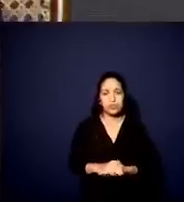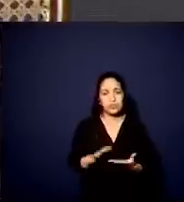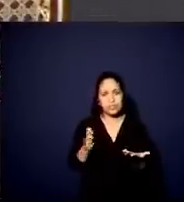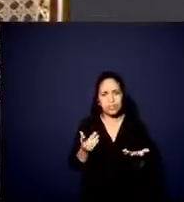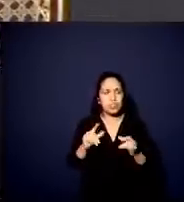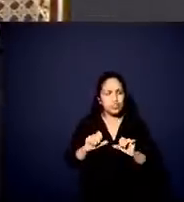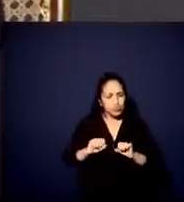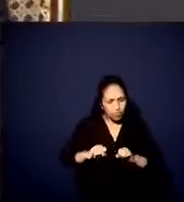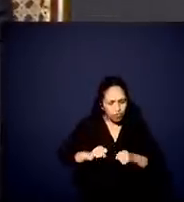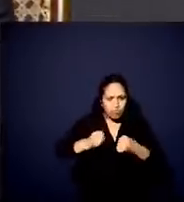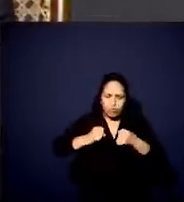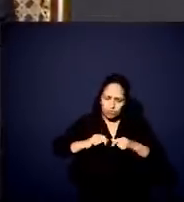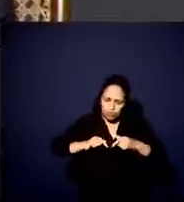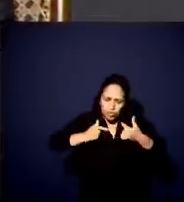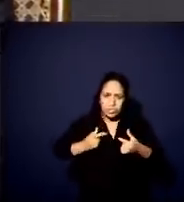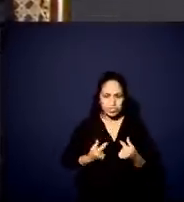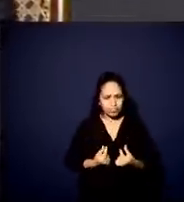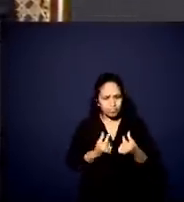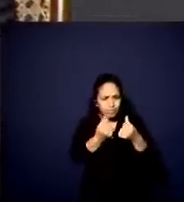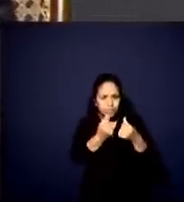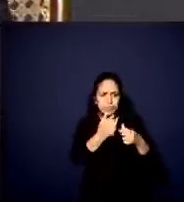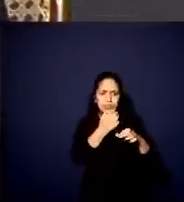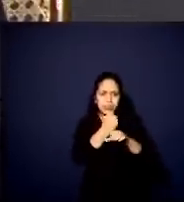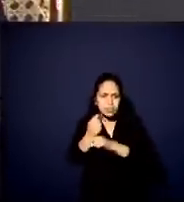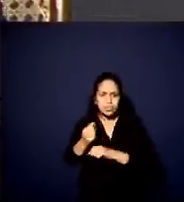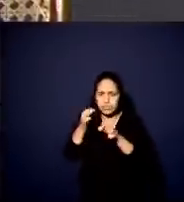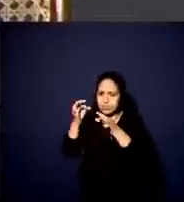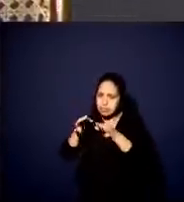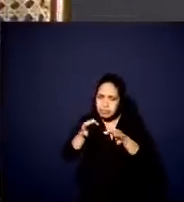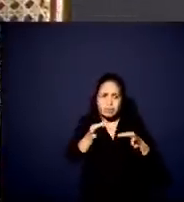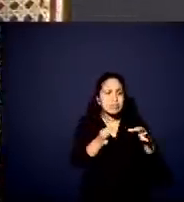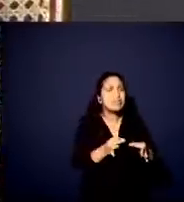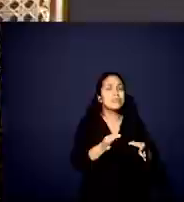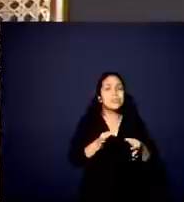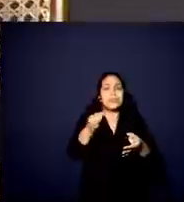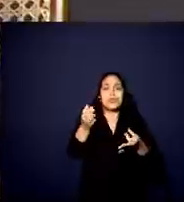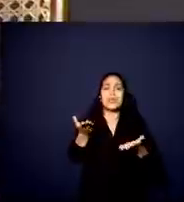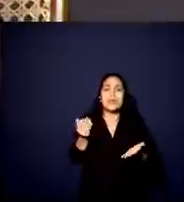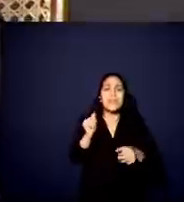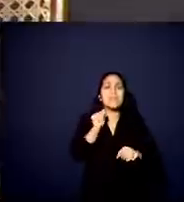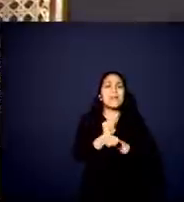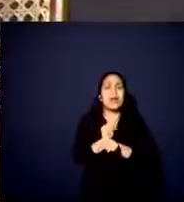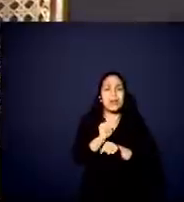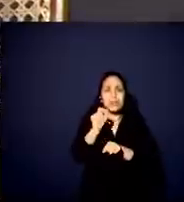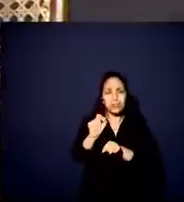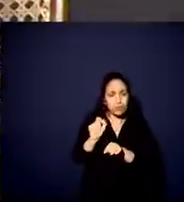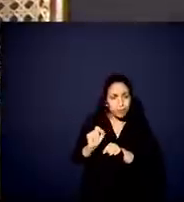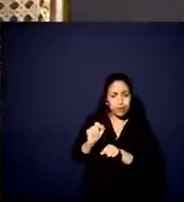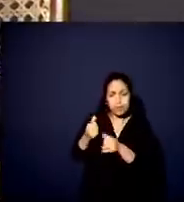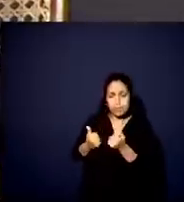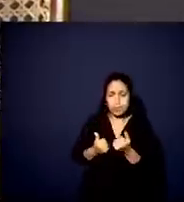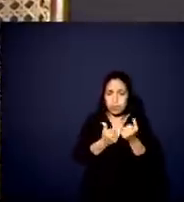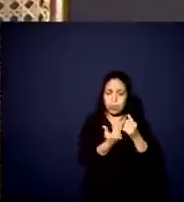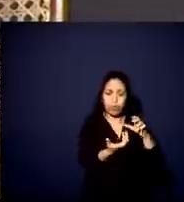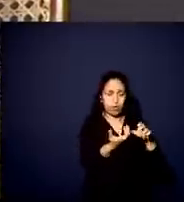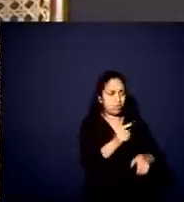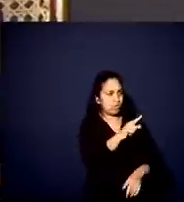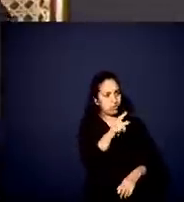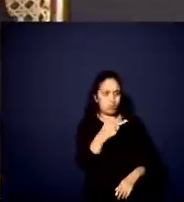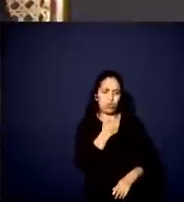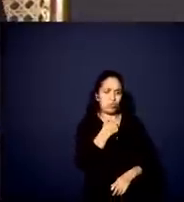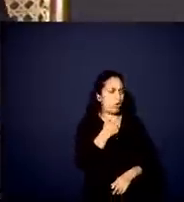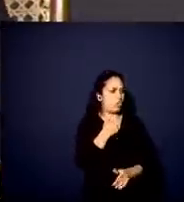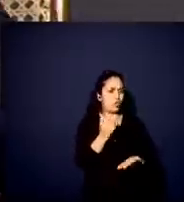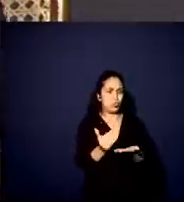a gente faz um grande esforço para ajustar as contas e, aí, no meio do caminho, o governo federal, com o apoio do Congresso Nacional, diz, não, mas você não pode mais